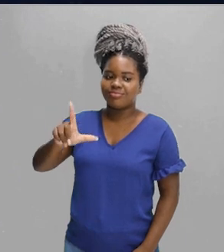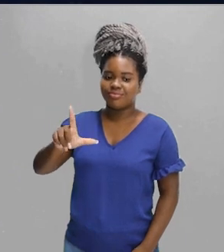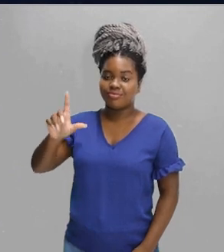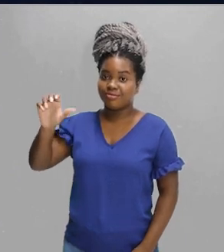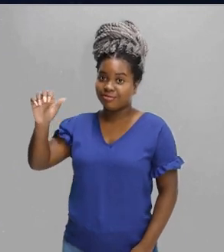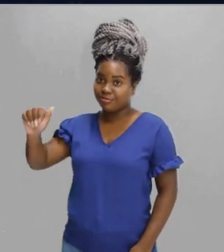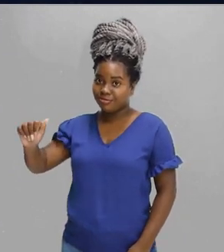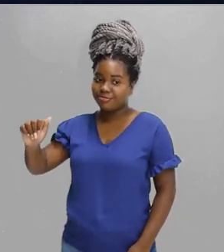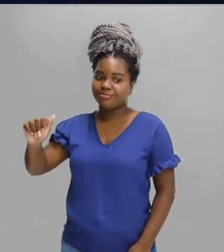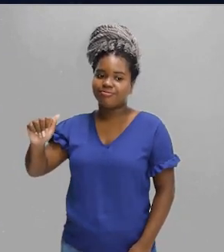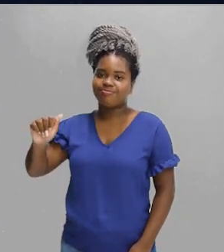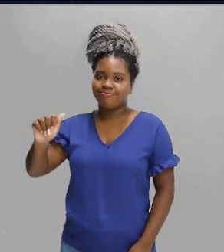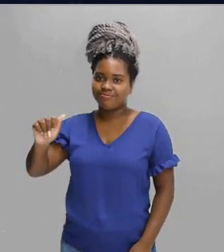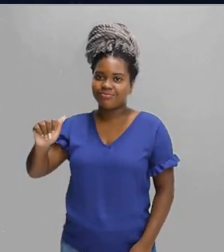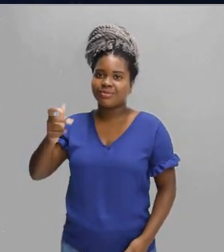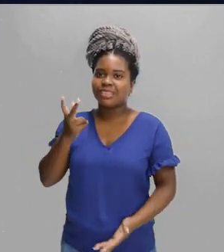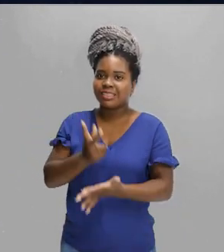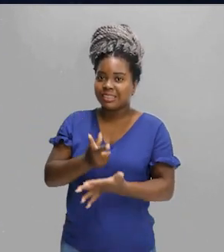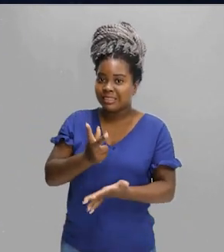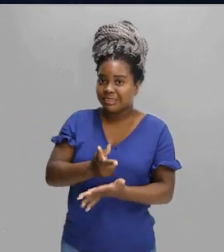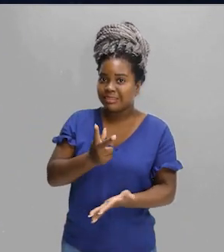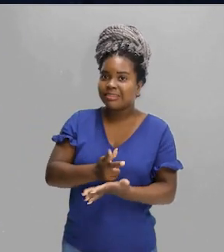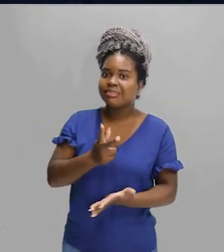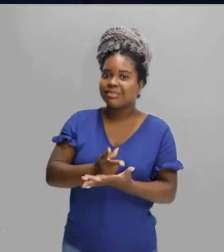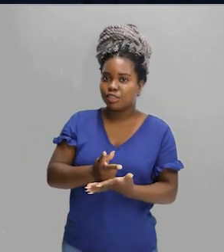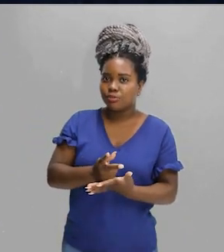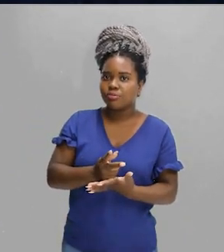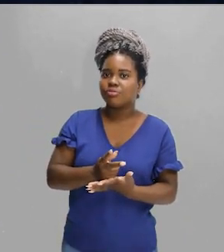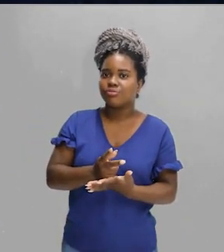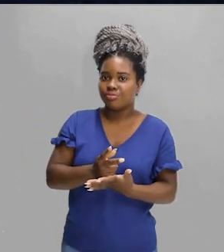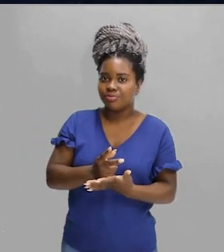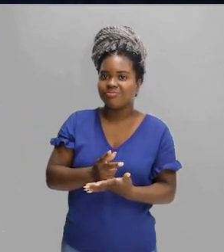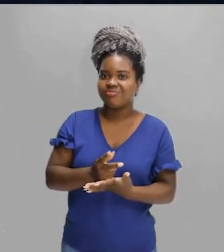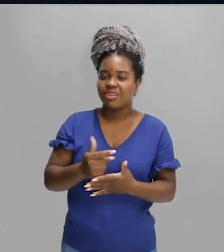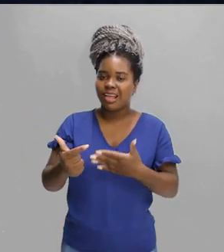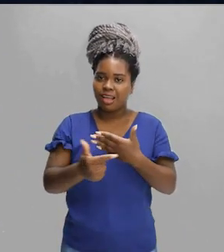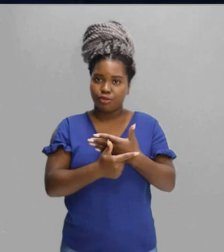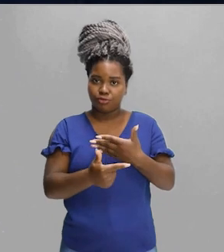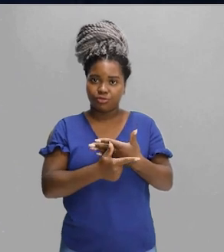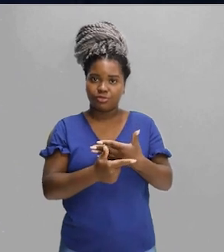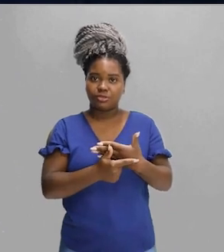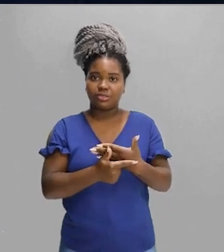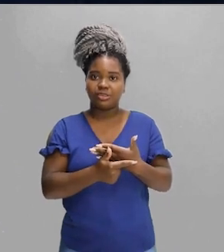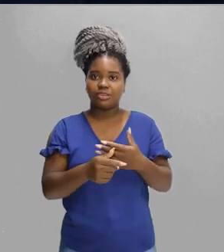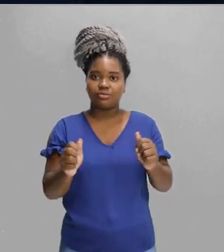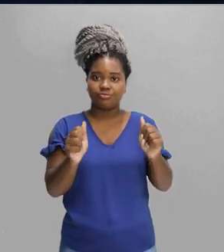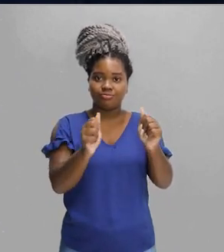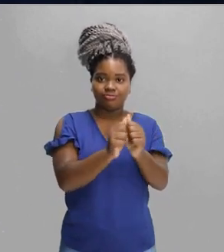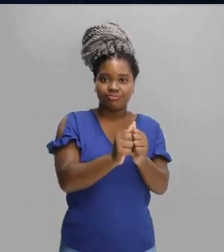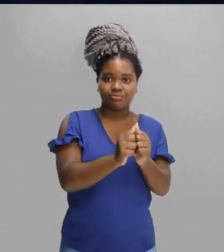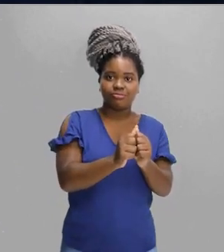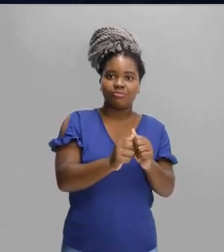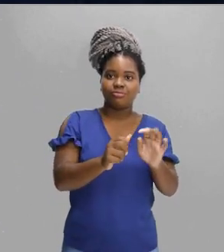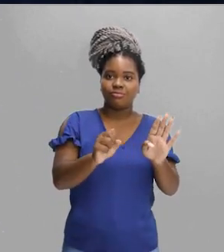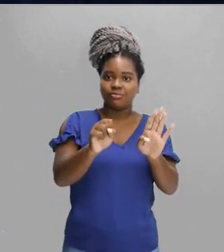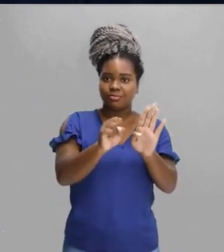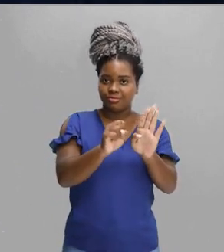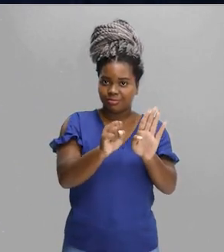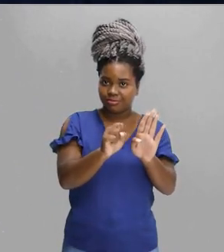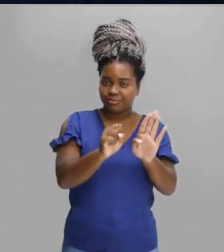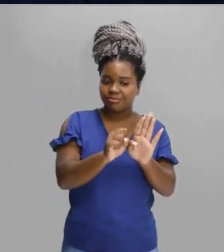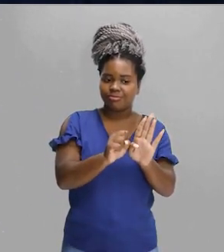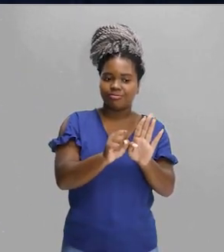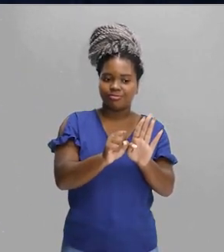novia. Sempre determinando o substantivo. Qual a função do artigo? Determinar o substantivo na língua portuguesa e espanhol é a mesma